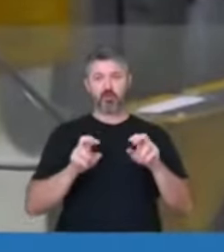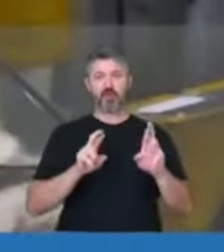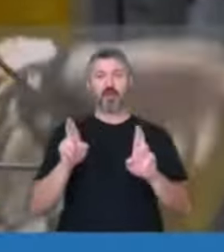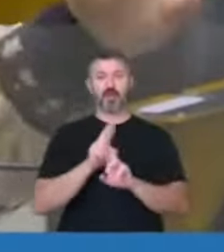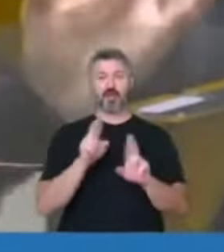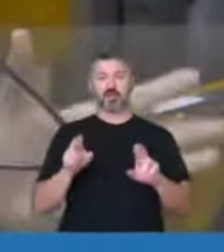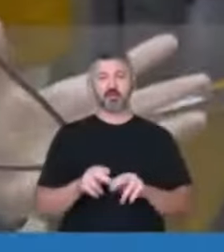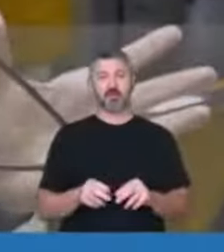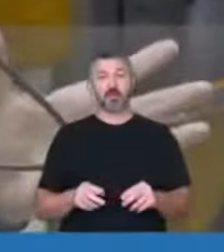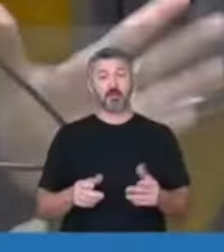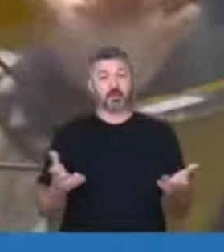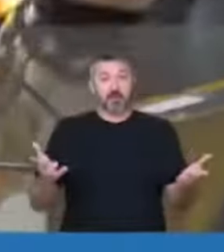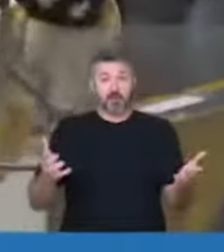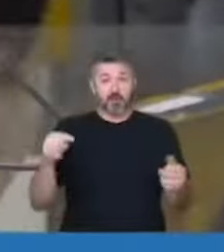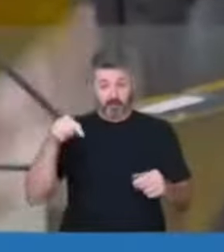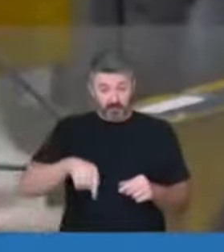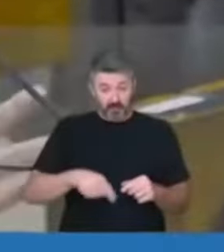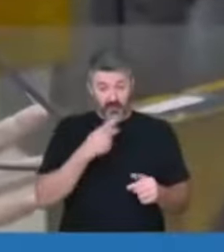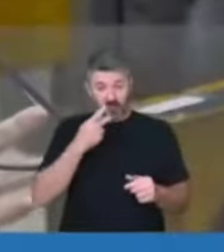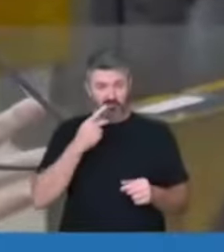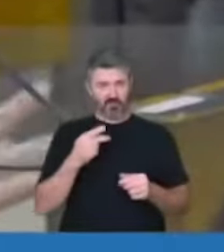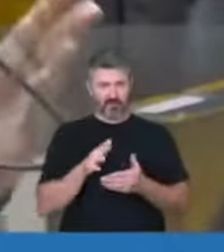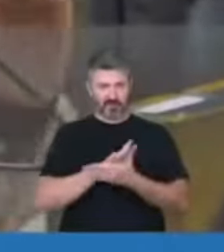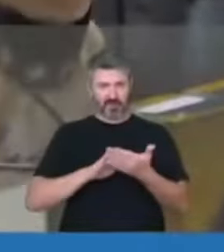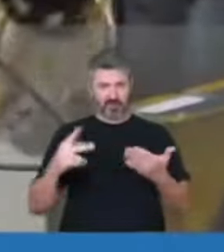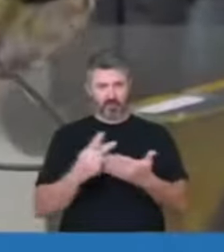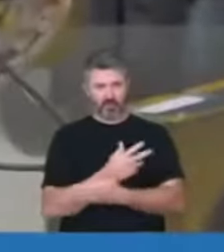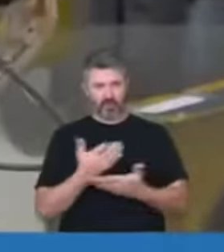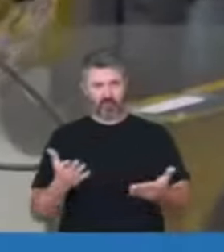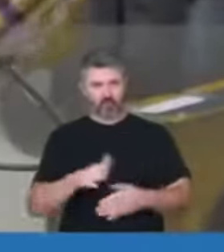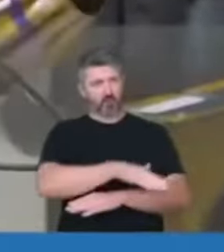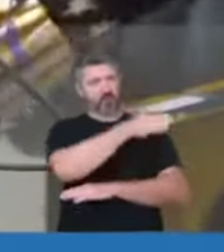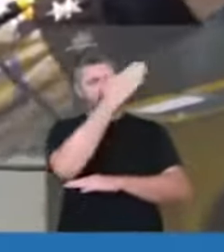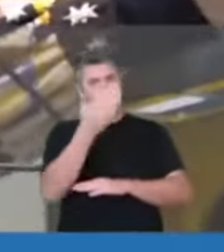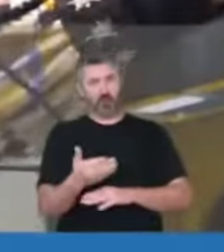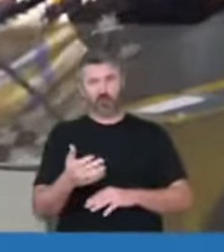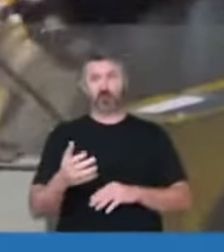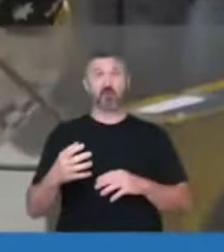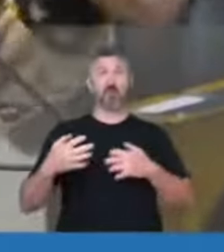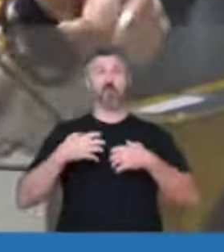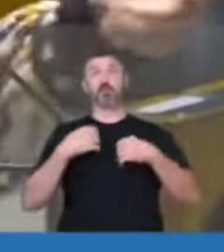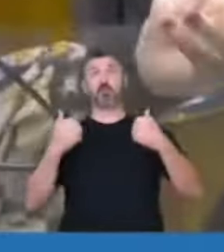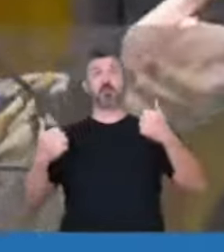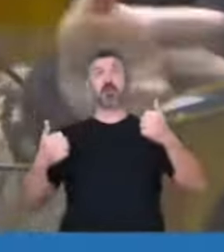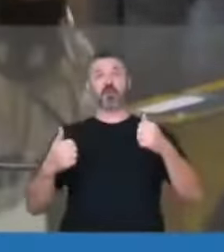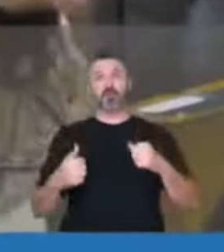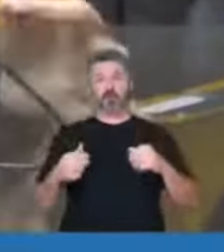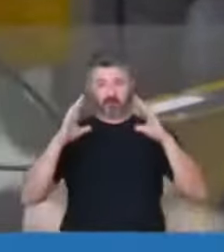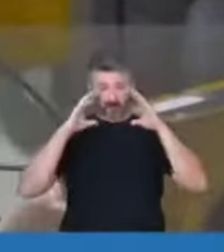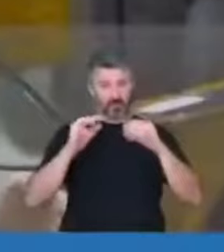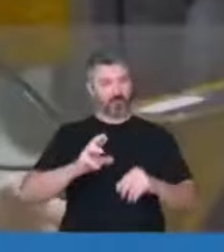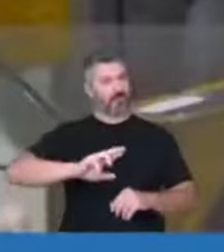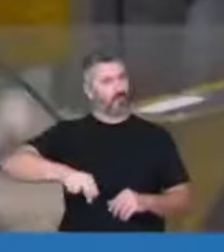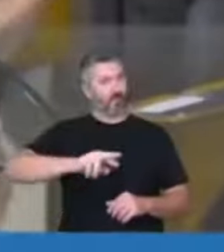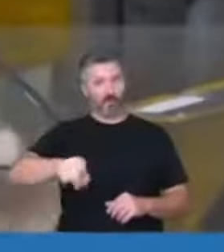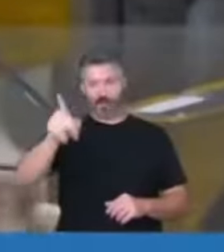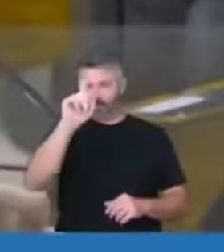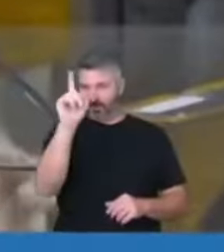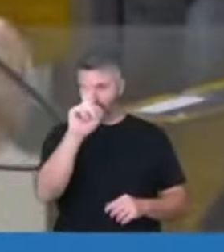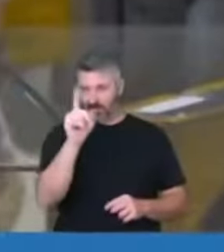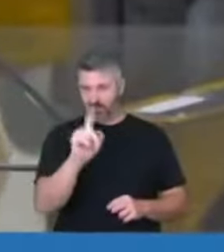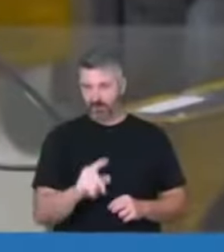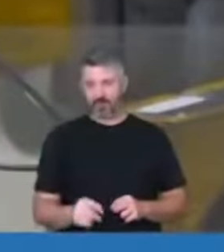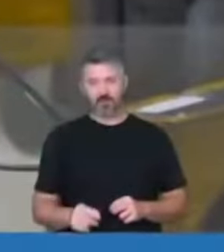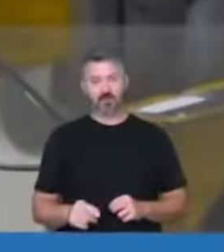e a gente está tratando aqui como se nada tivesse acontecido, todos num clima muito bom e está tudo tranquilo. Não está, presidente. Não